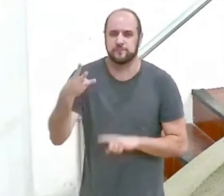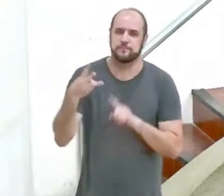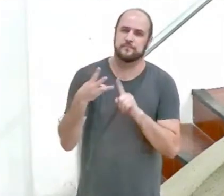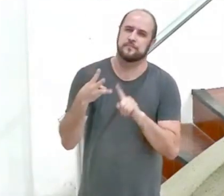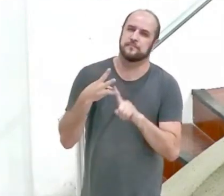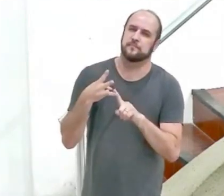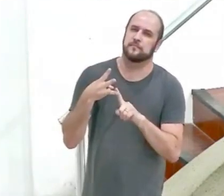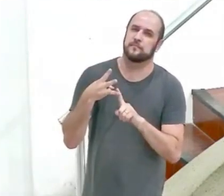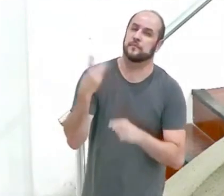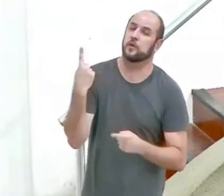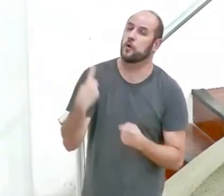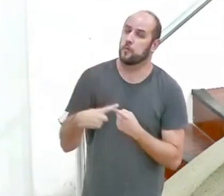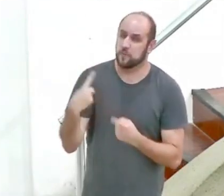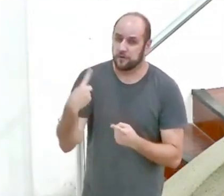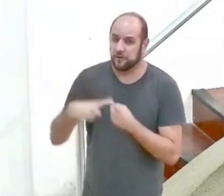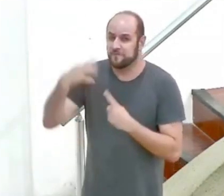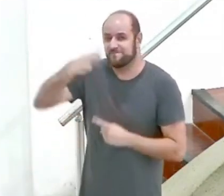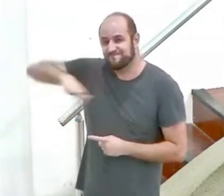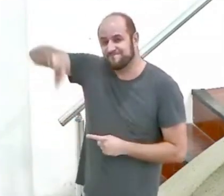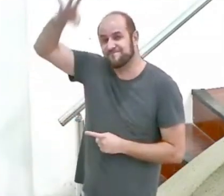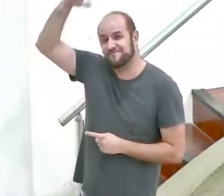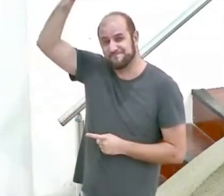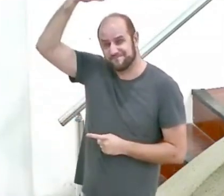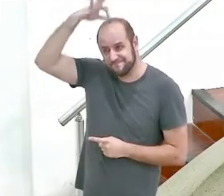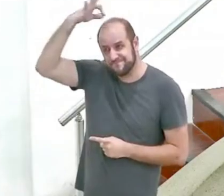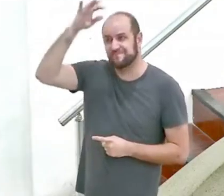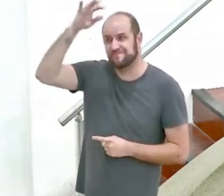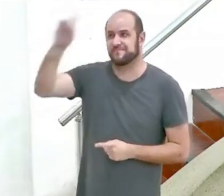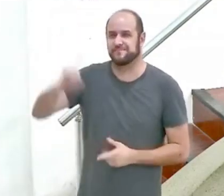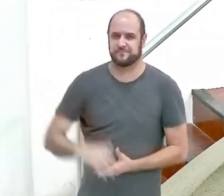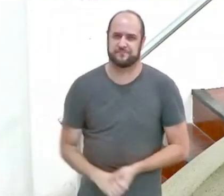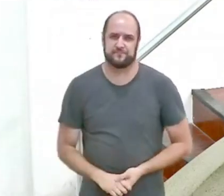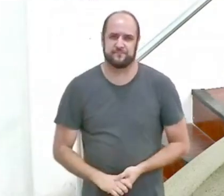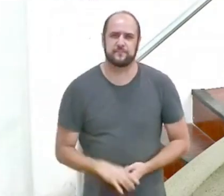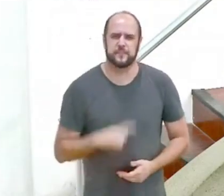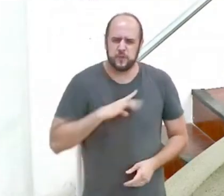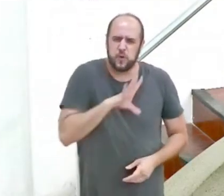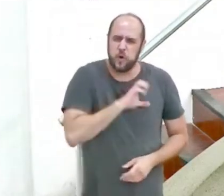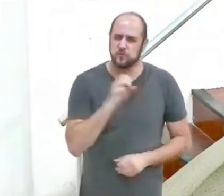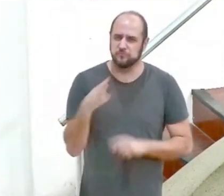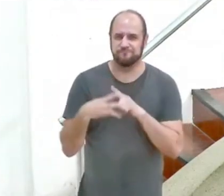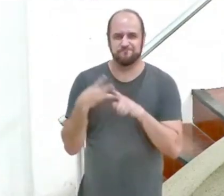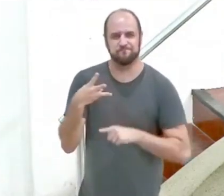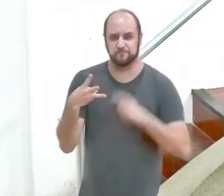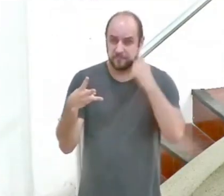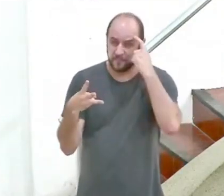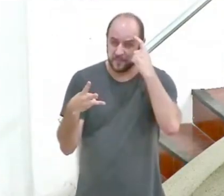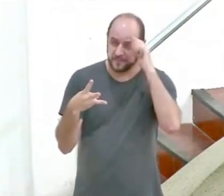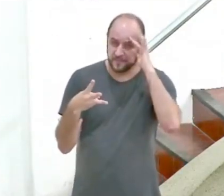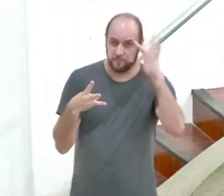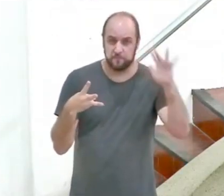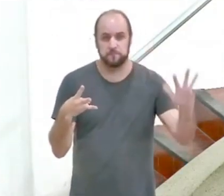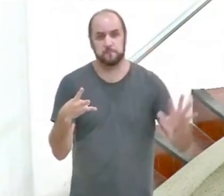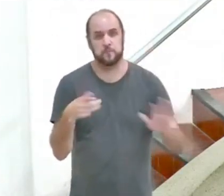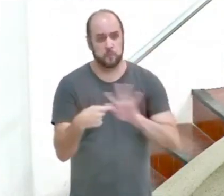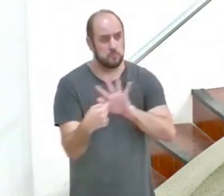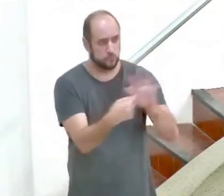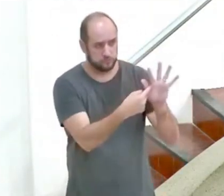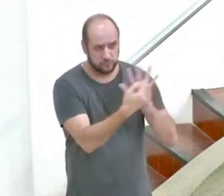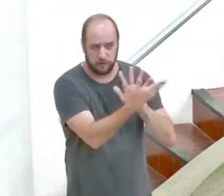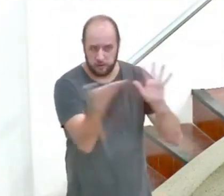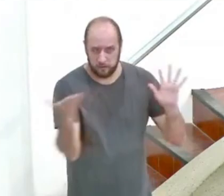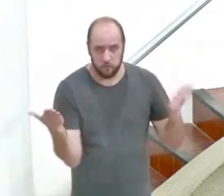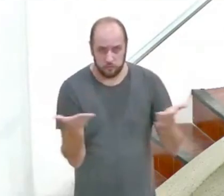terceiro lugar por causa do Espírito de Deus eu gosto de imaginar essas três razões eu quero tentar mostrar isso para os irmãos